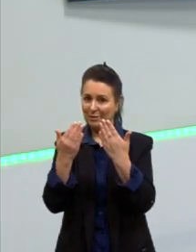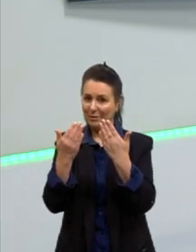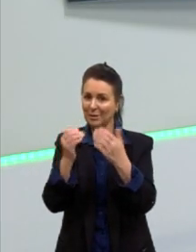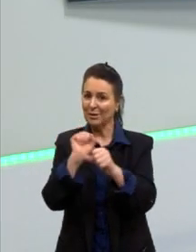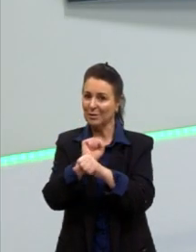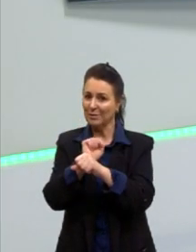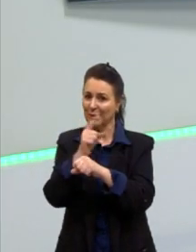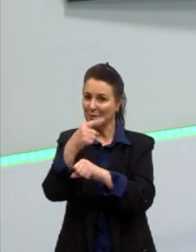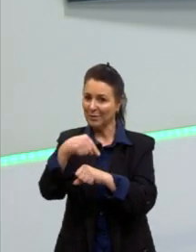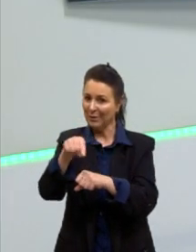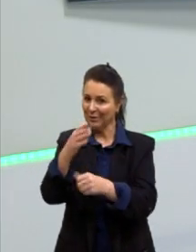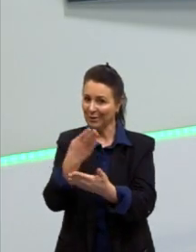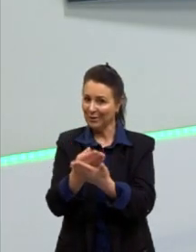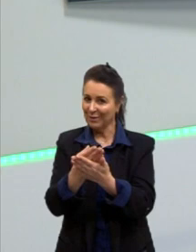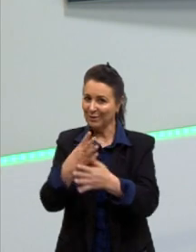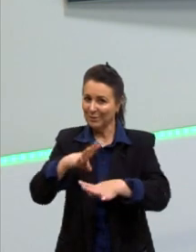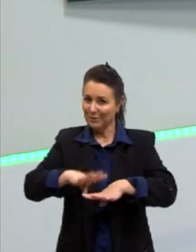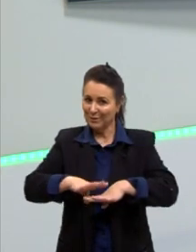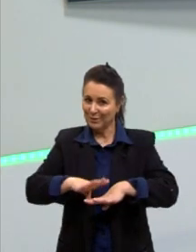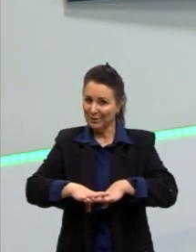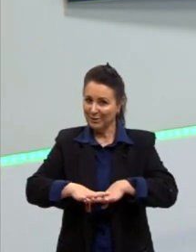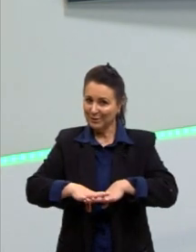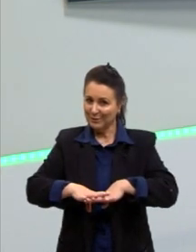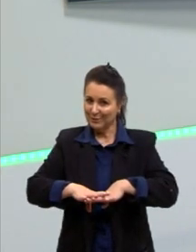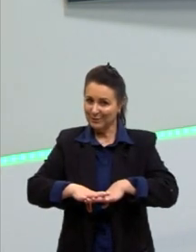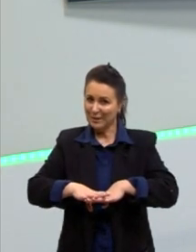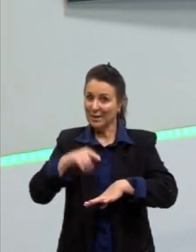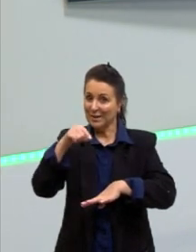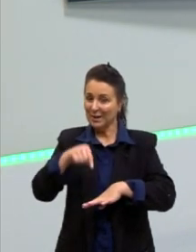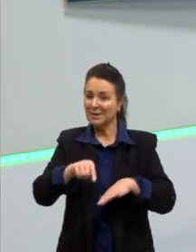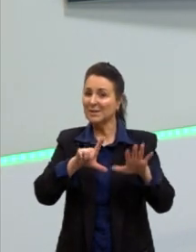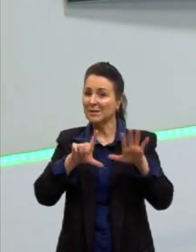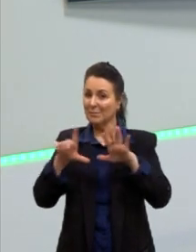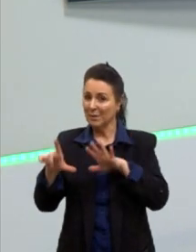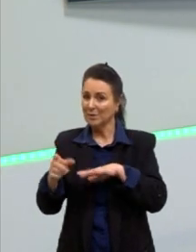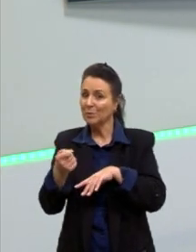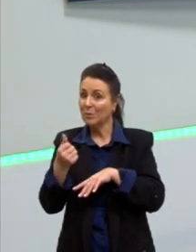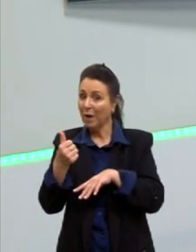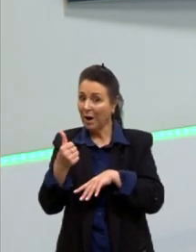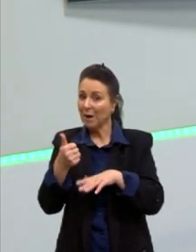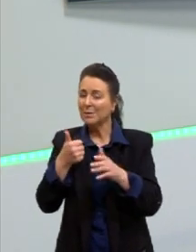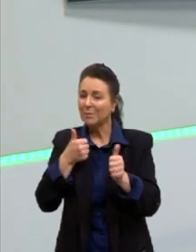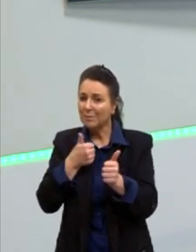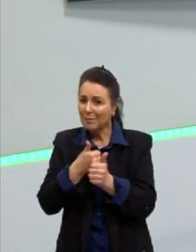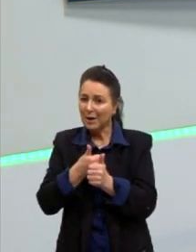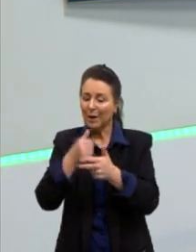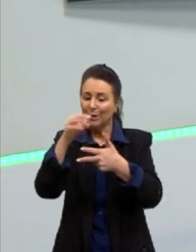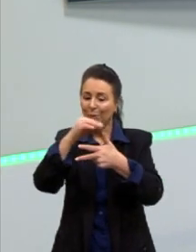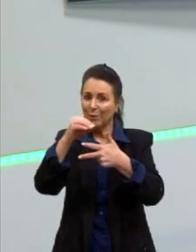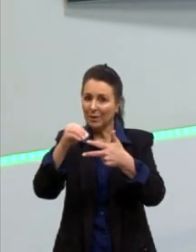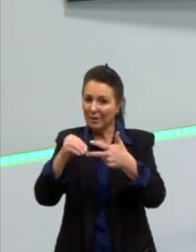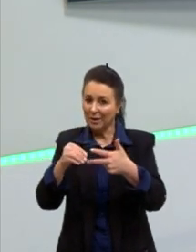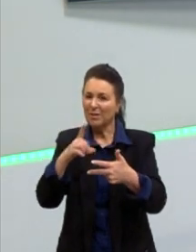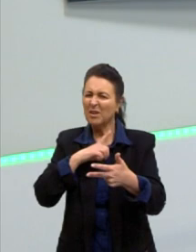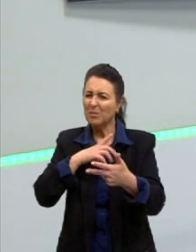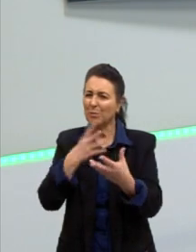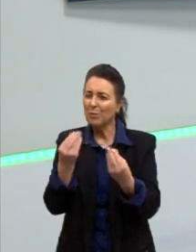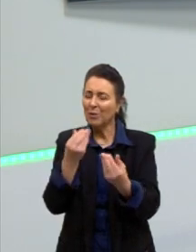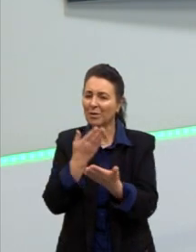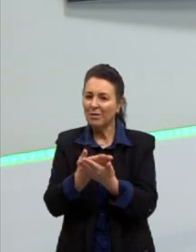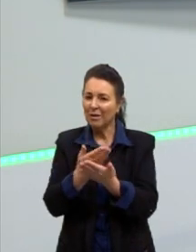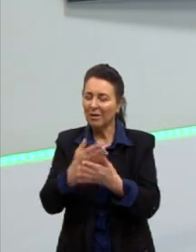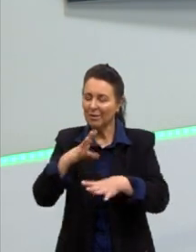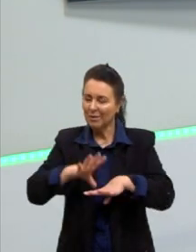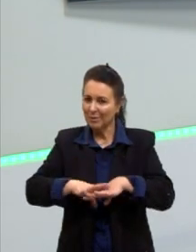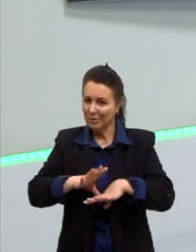na nossa próxima aula. Logo, logo, essas últimas semanas, vocês vão ter muitas aulas de matemática aí pela frente.